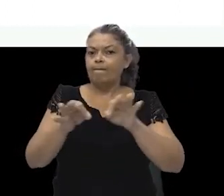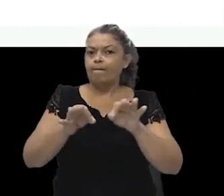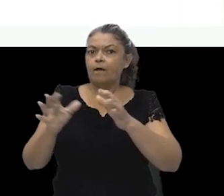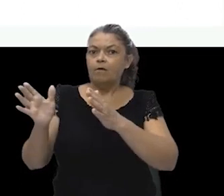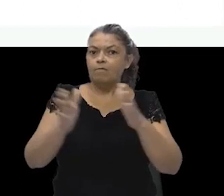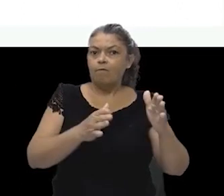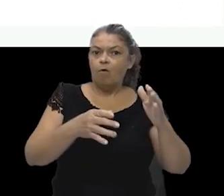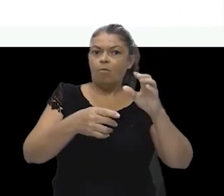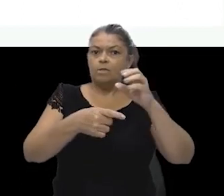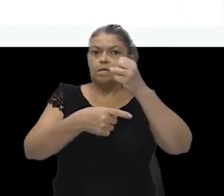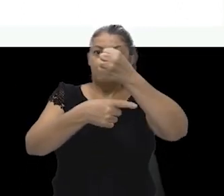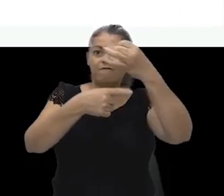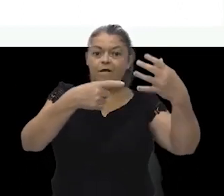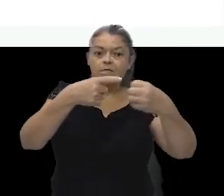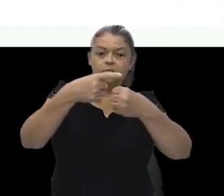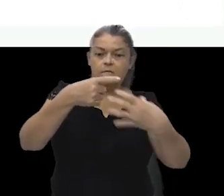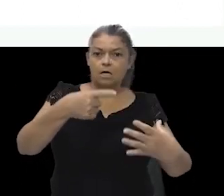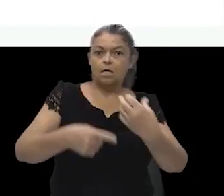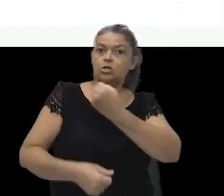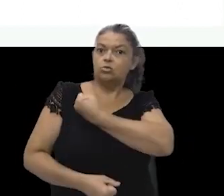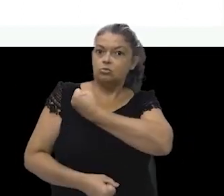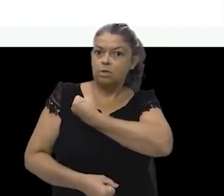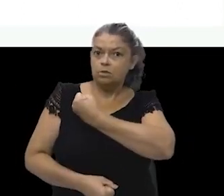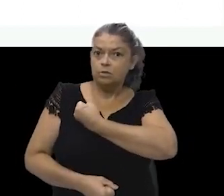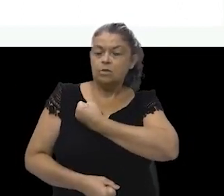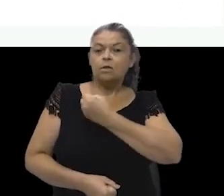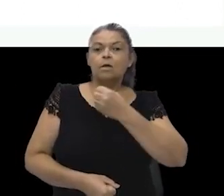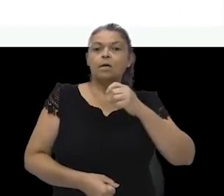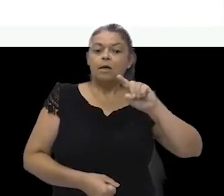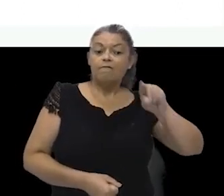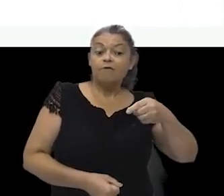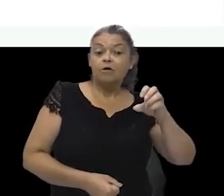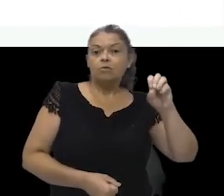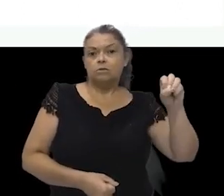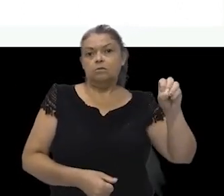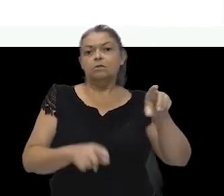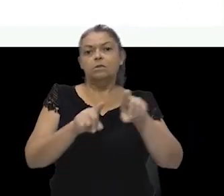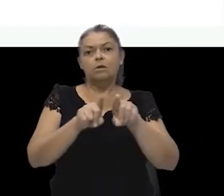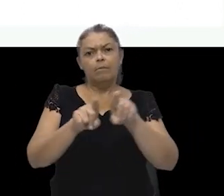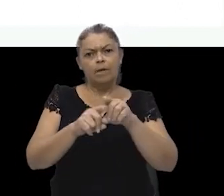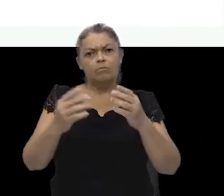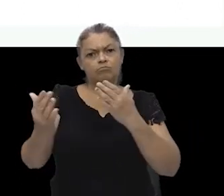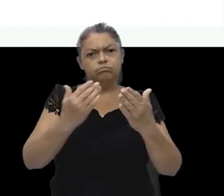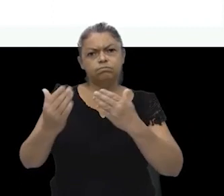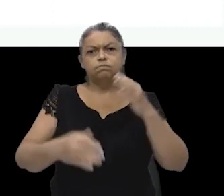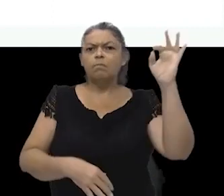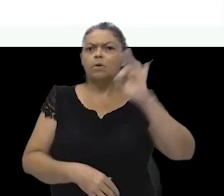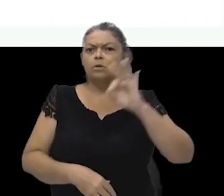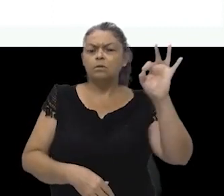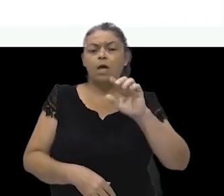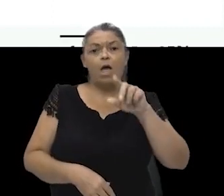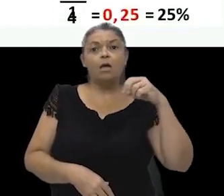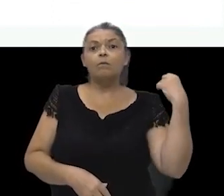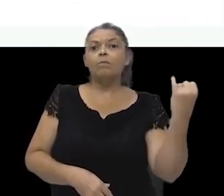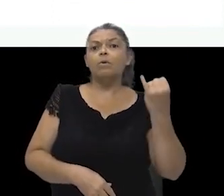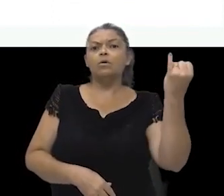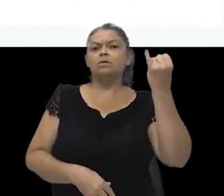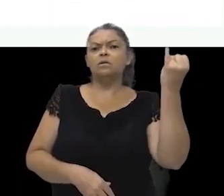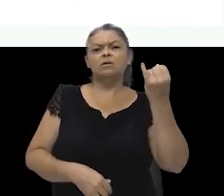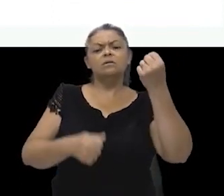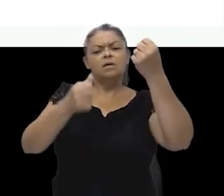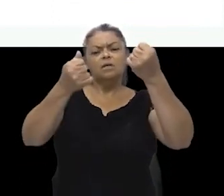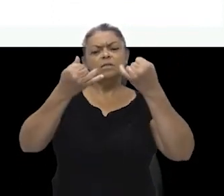fração, em forma de números decimais e em forma de porcentagem. É importante dizer que